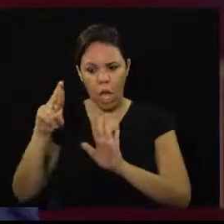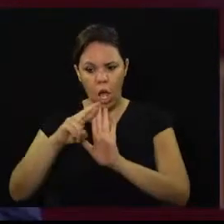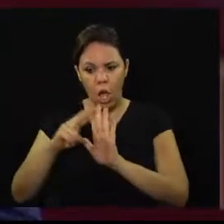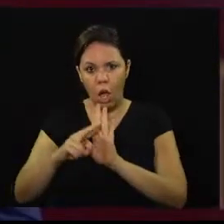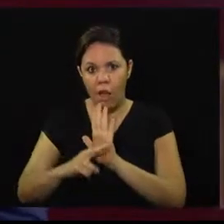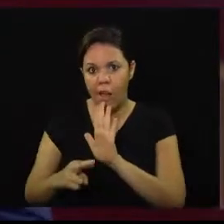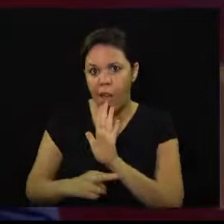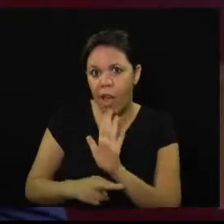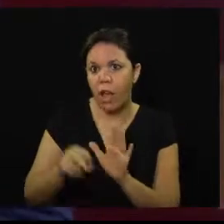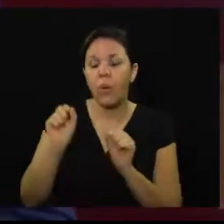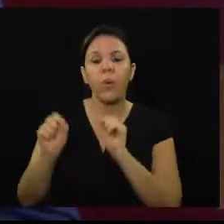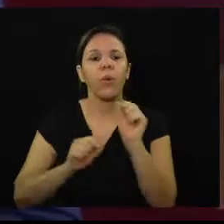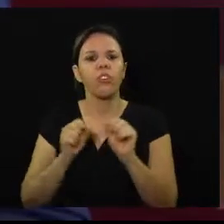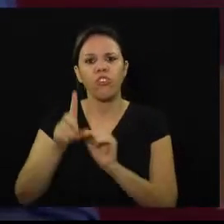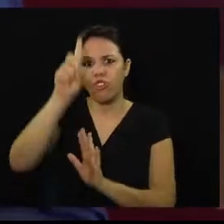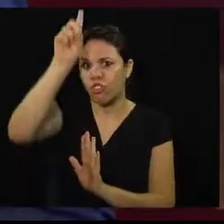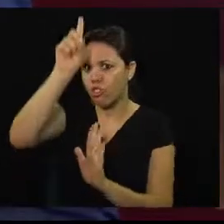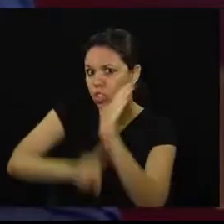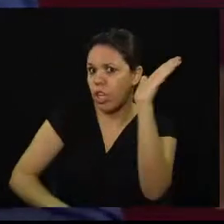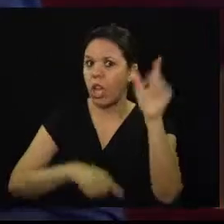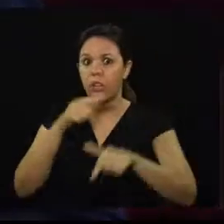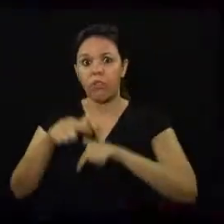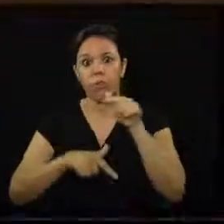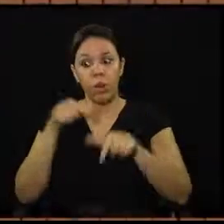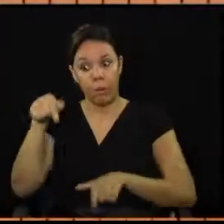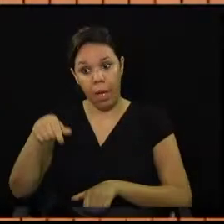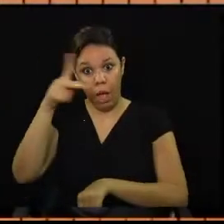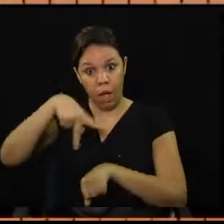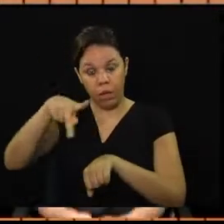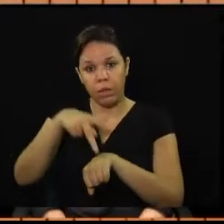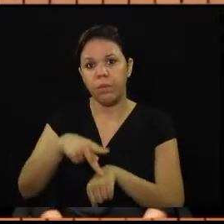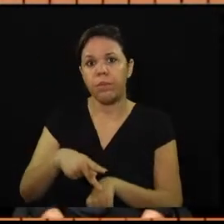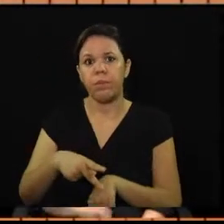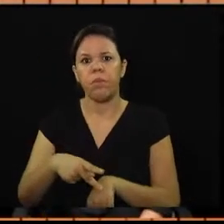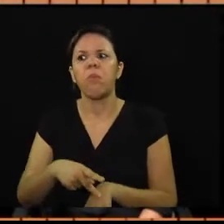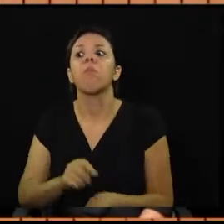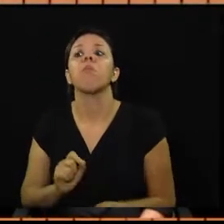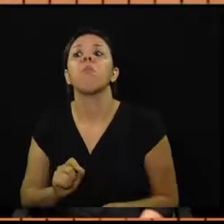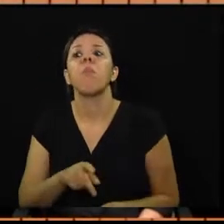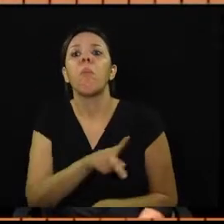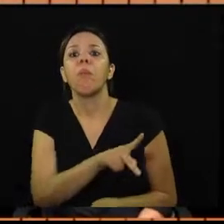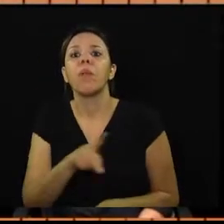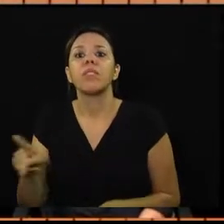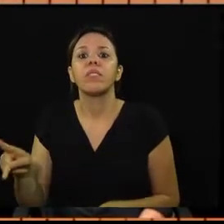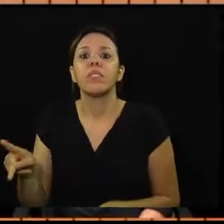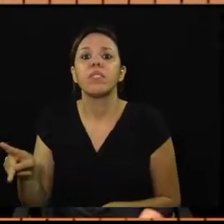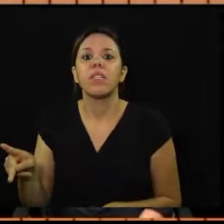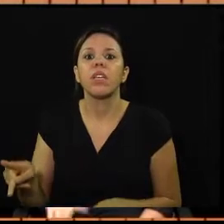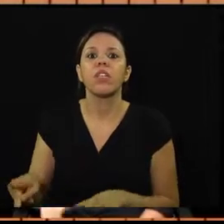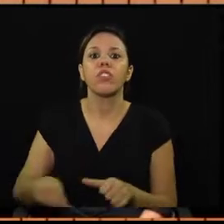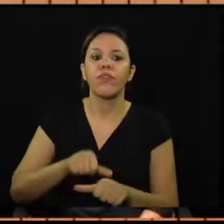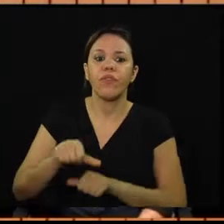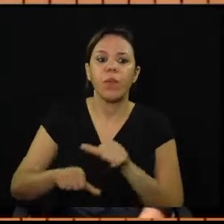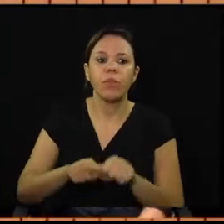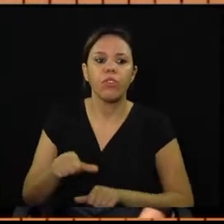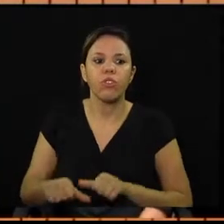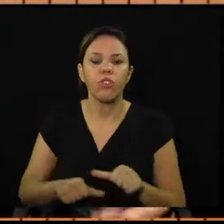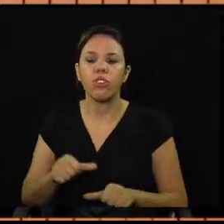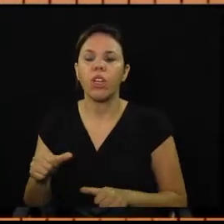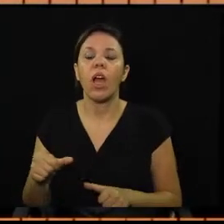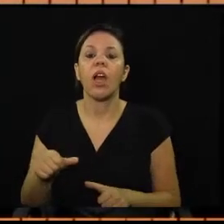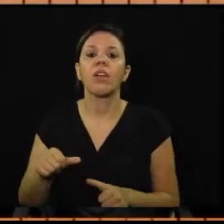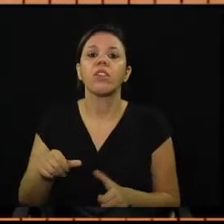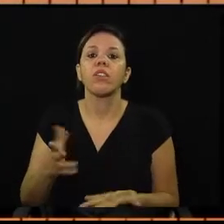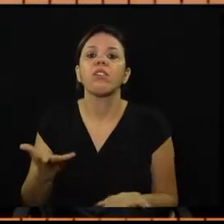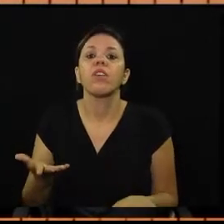regulamentadoras do direito do trabalho no país. O presidente vai mexer em 40 normas regulamentadoras do